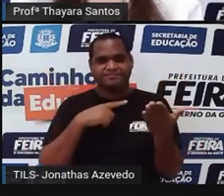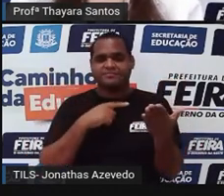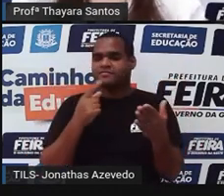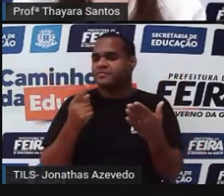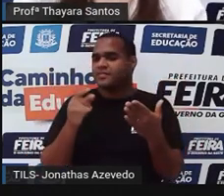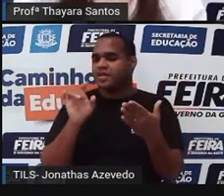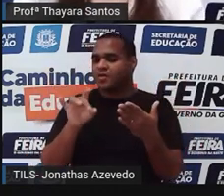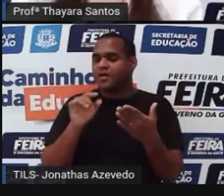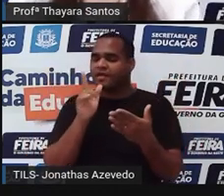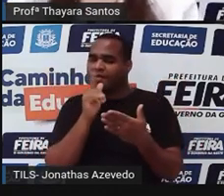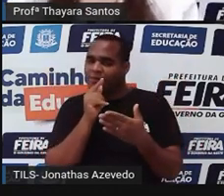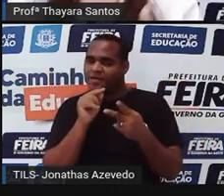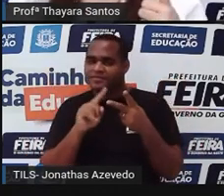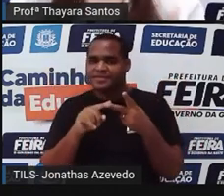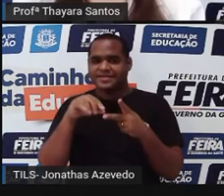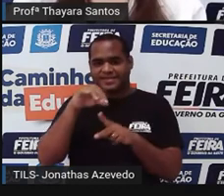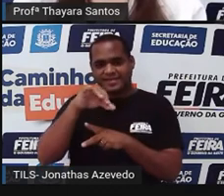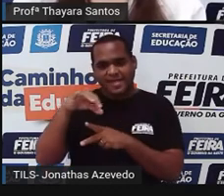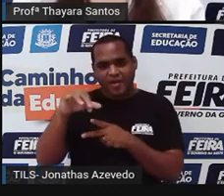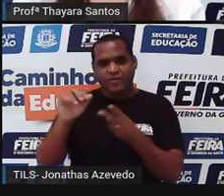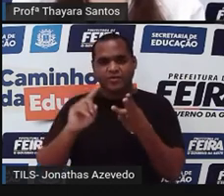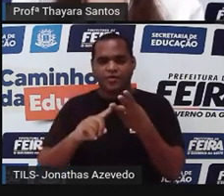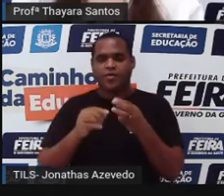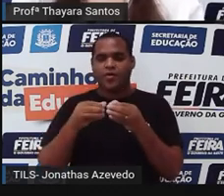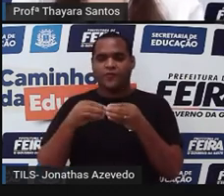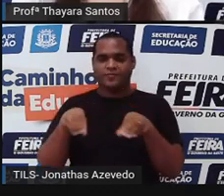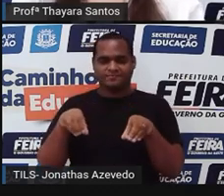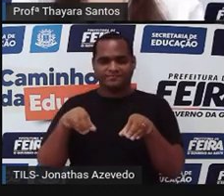só precisa de água, sal e um ovo.